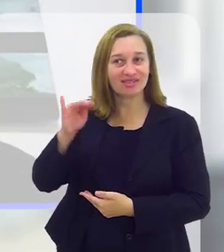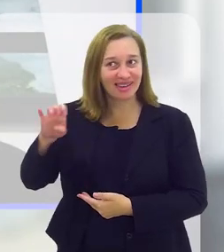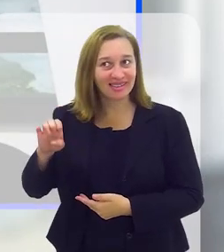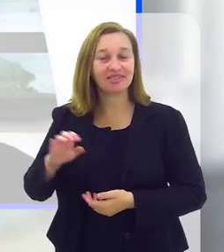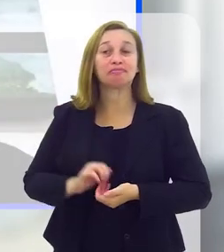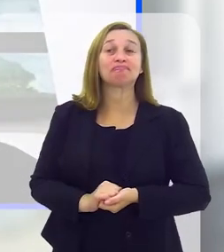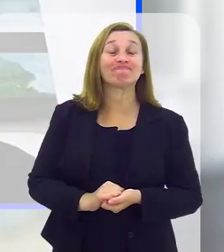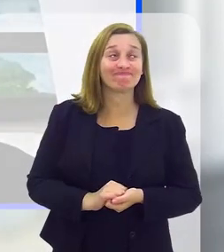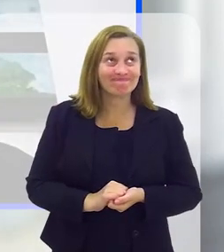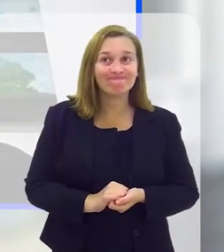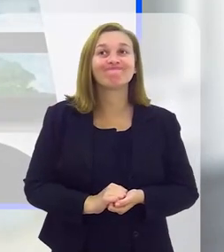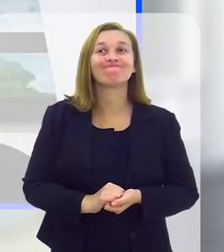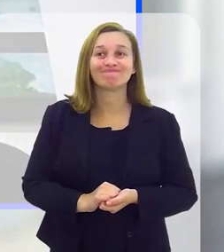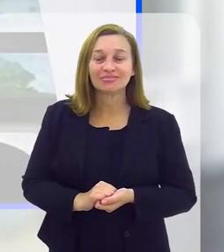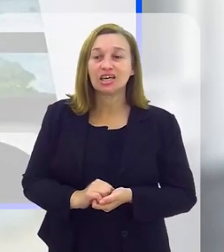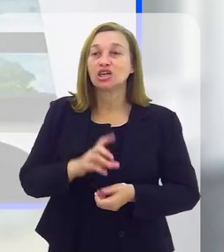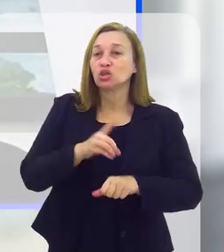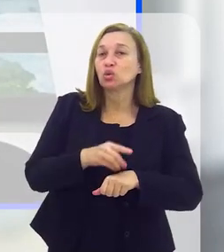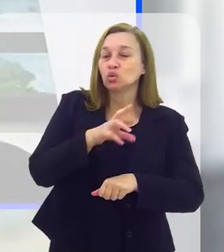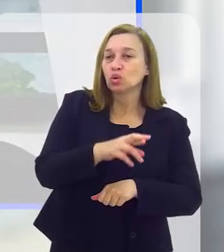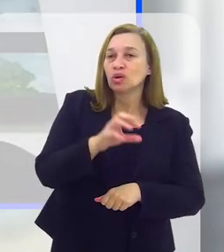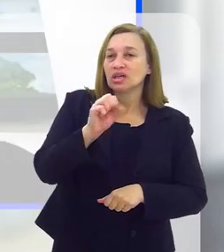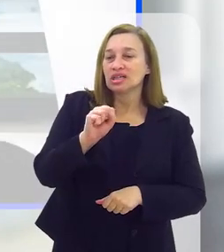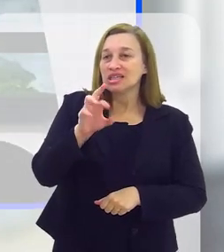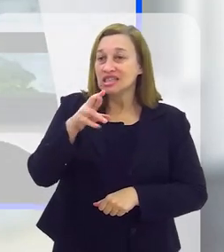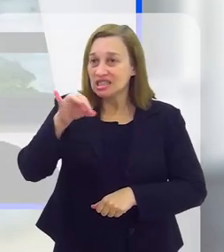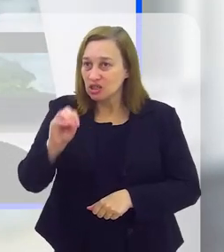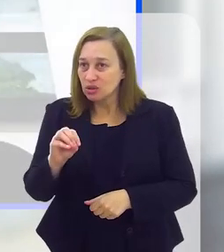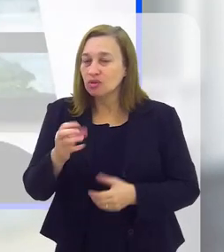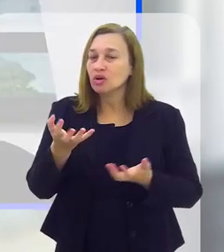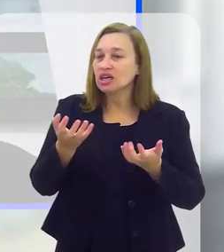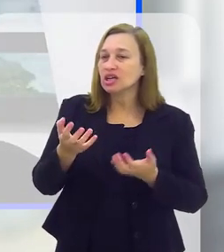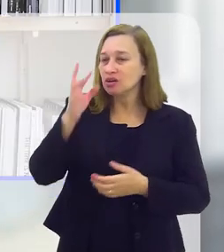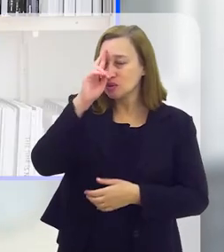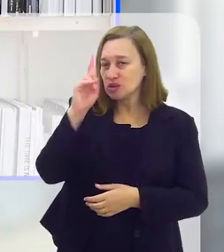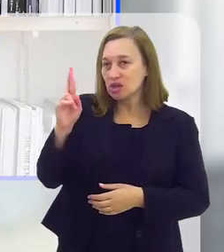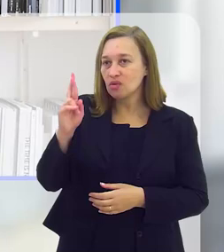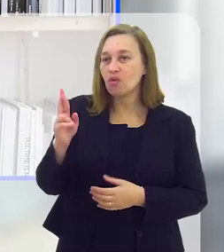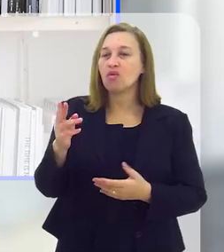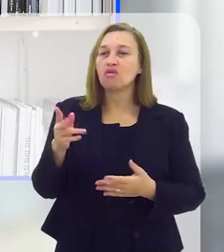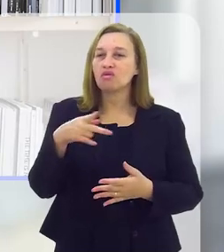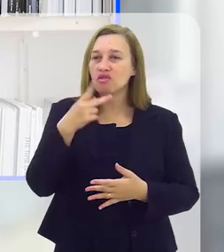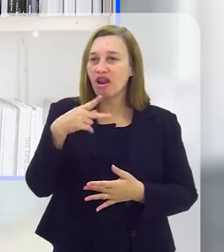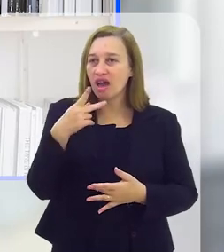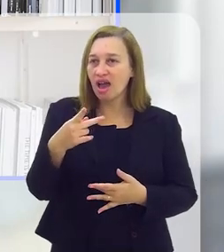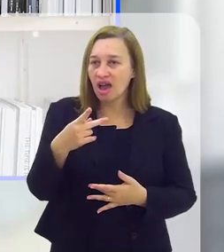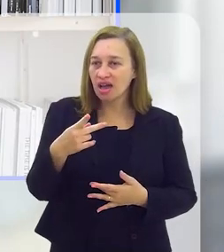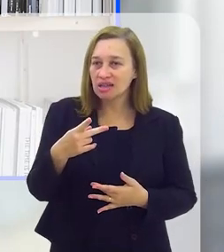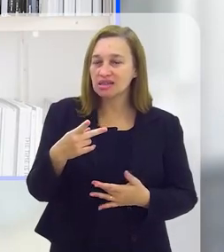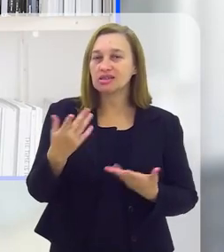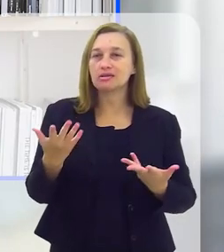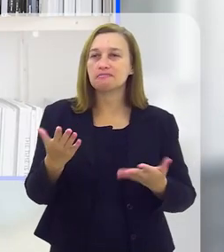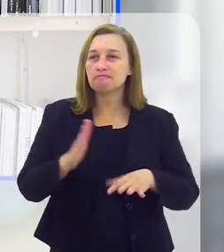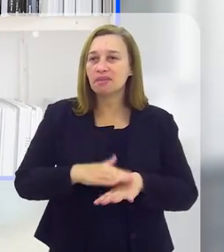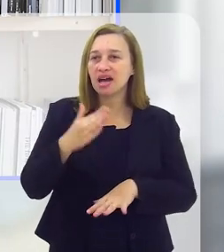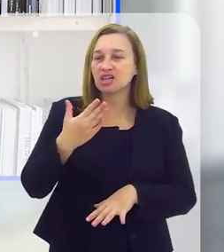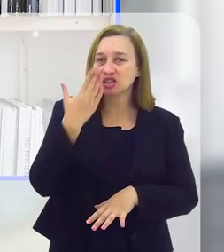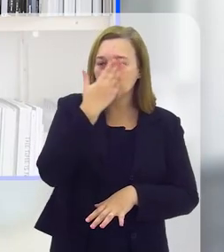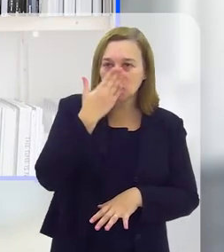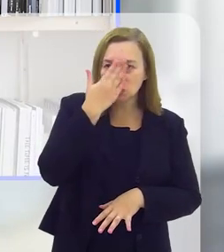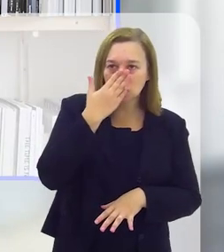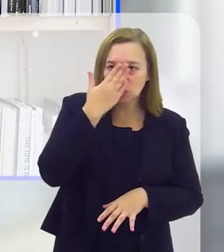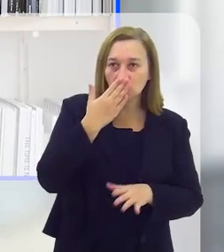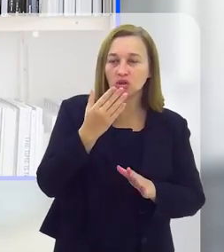de milhões, entendeu, Vicente? É. Doutor Ciro, eu queria que o fizesse uma